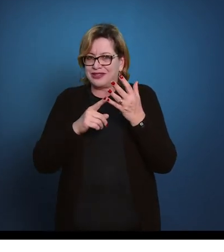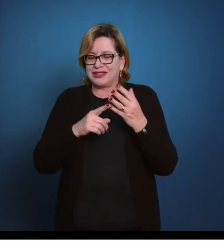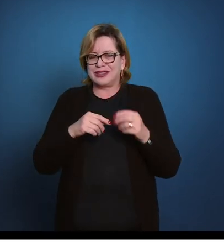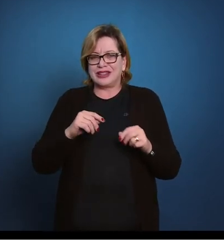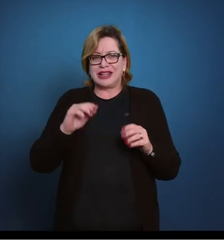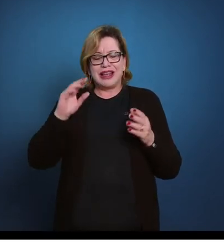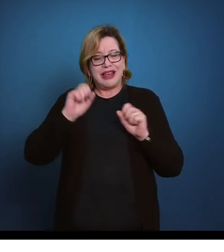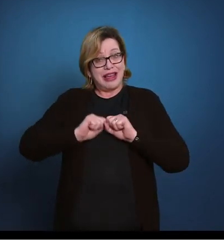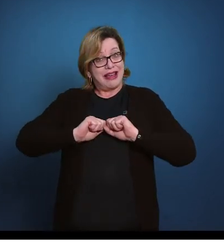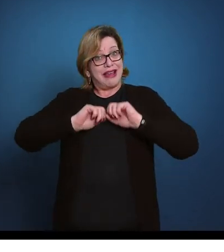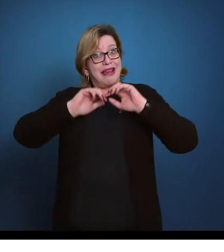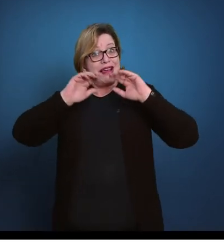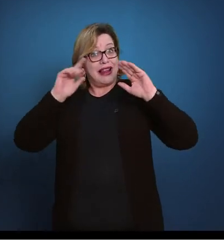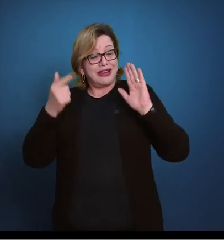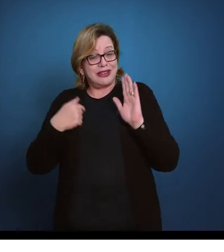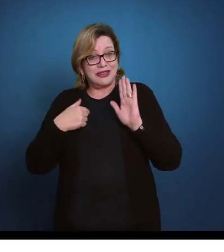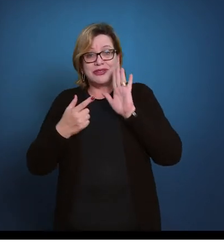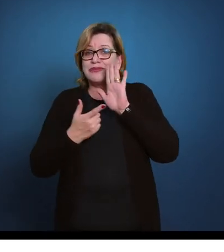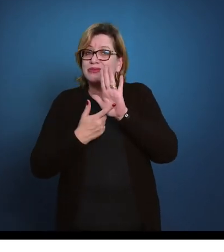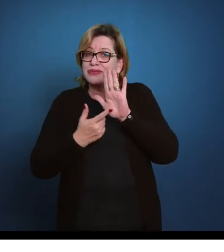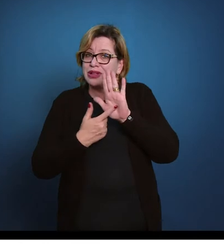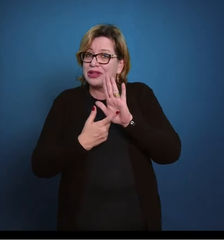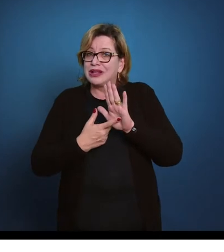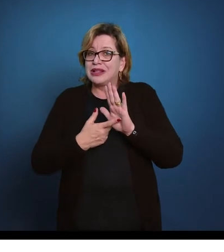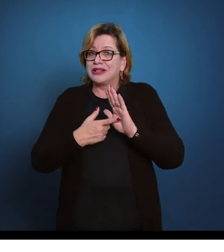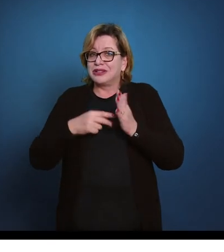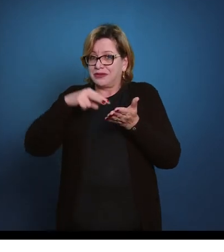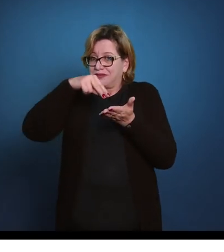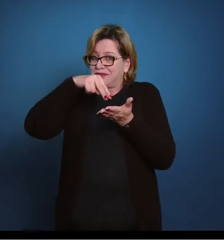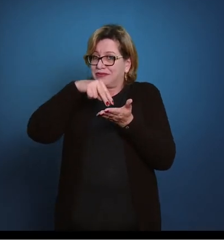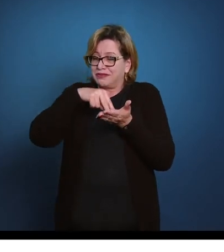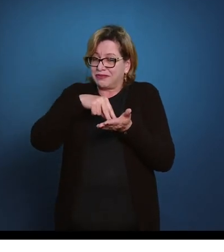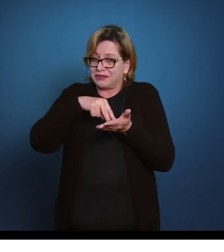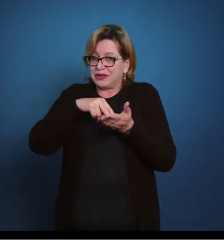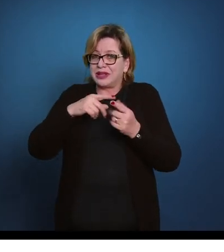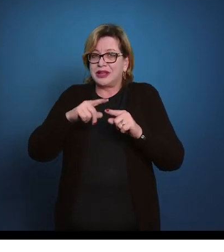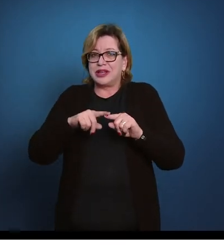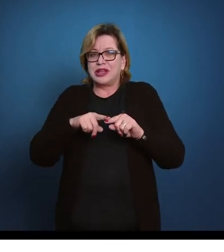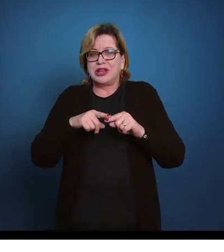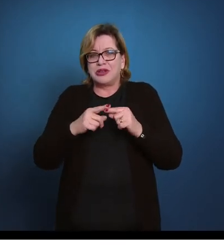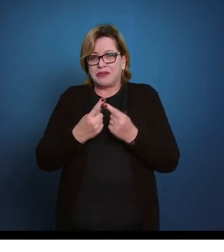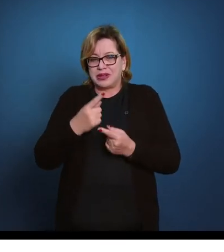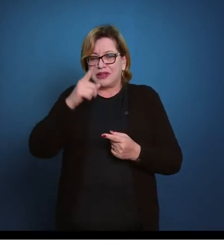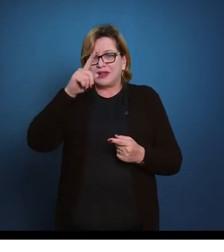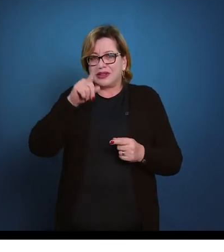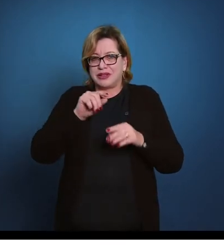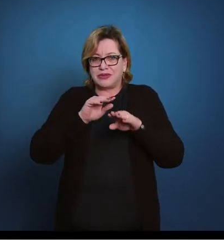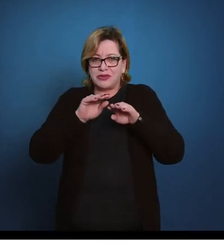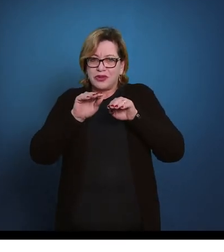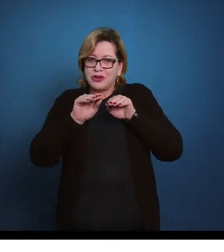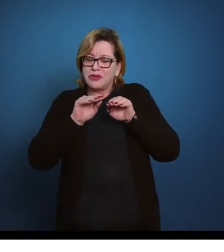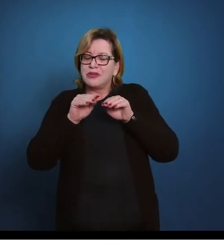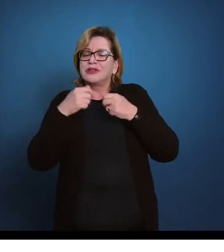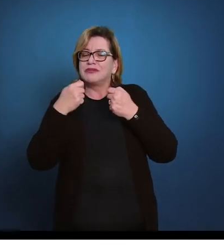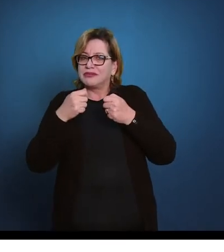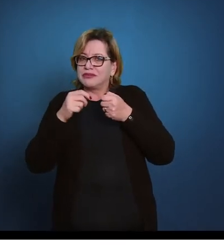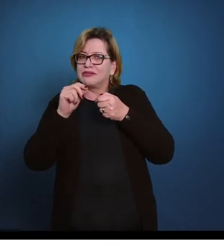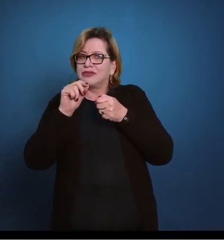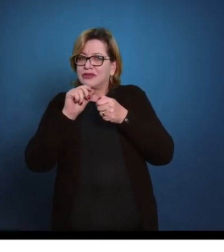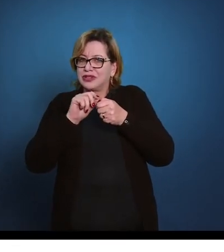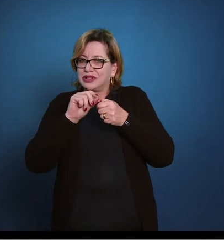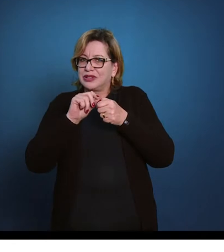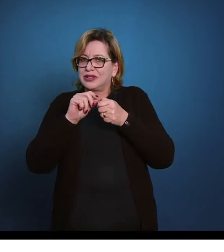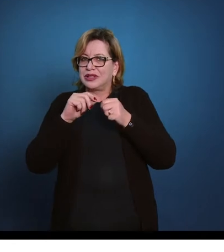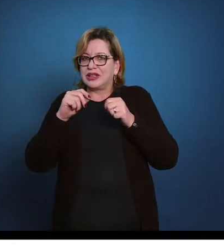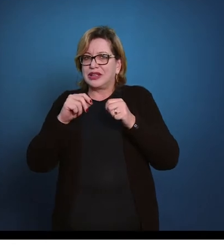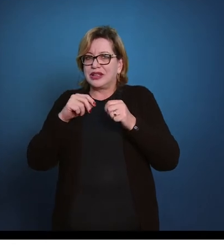Obviamente que eu estou demonstrando ele aqui de pé, mas esse é um movimento que precisa ser realizado quando o aluno